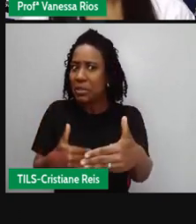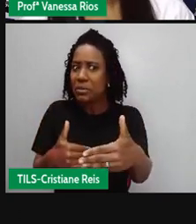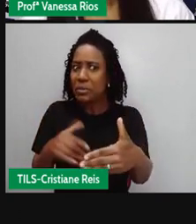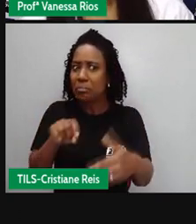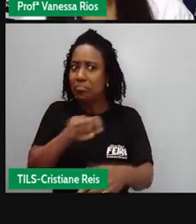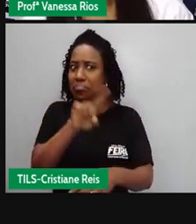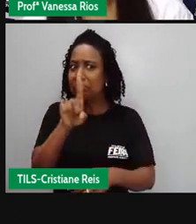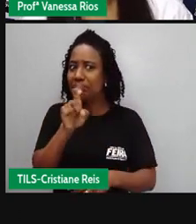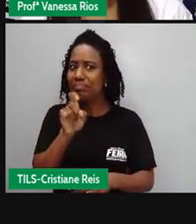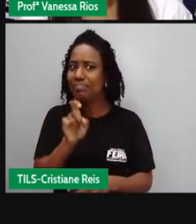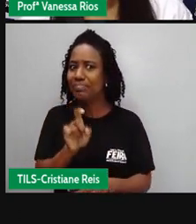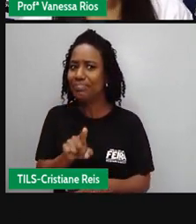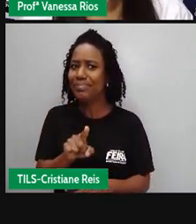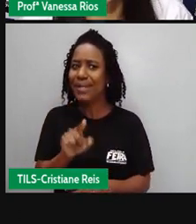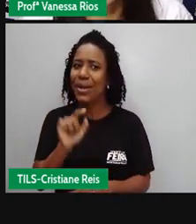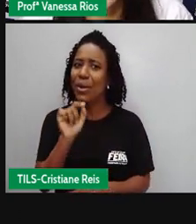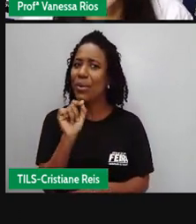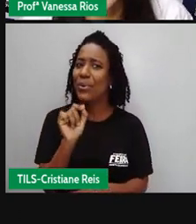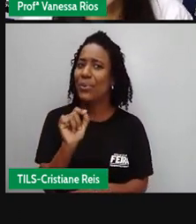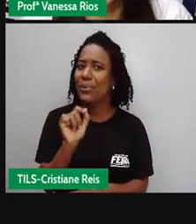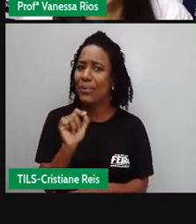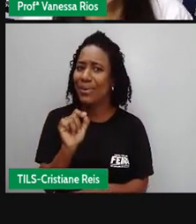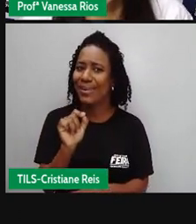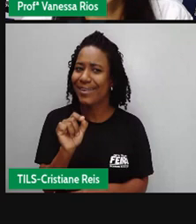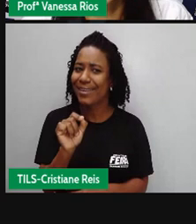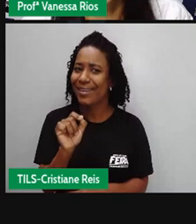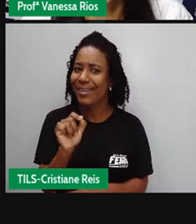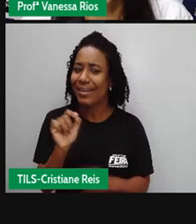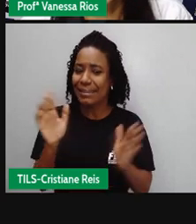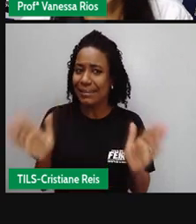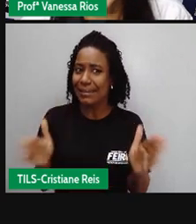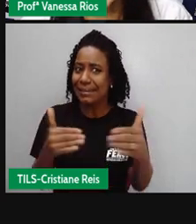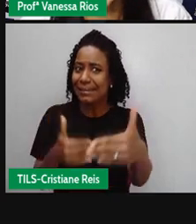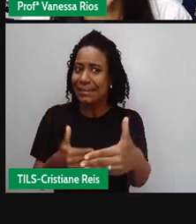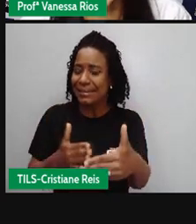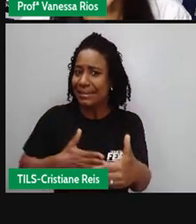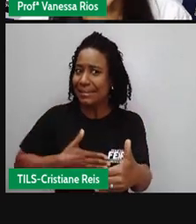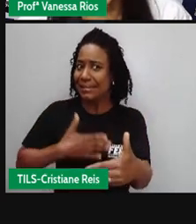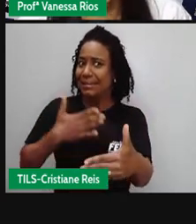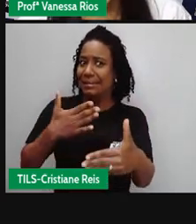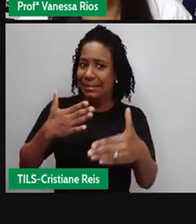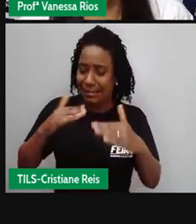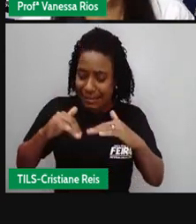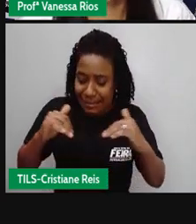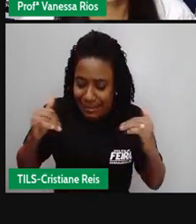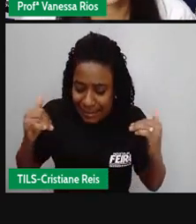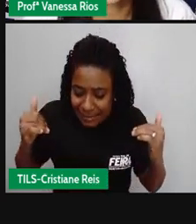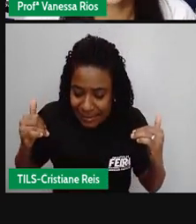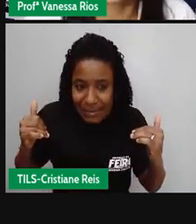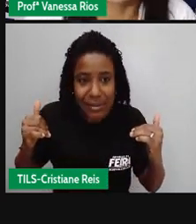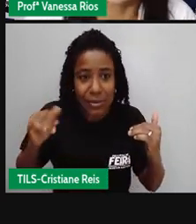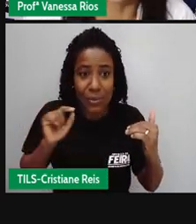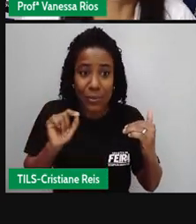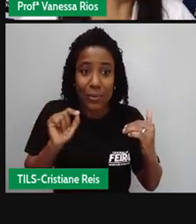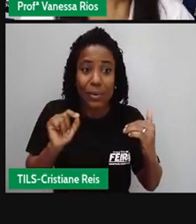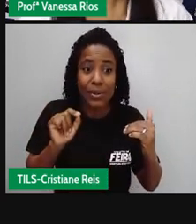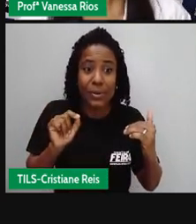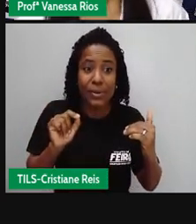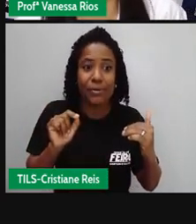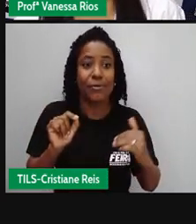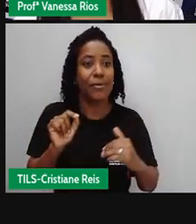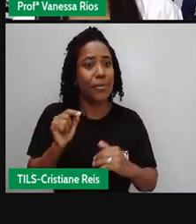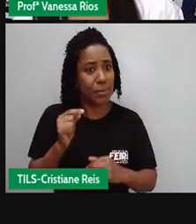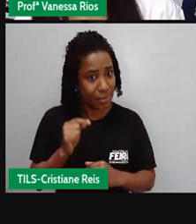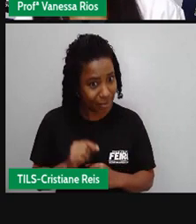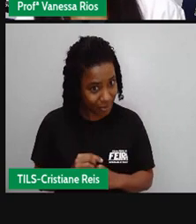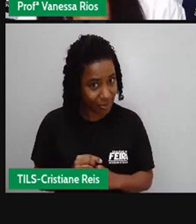esperar de uma caixa surpresa? Olha só. O que vocês imaginam aí que tem